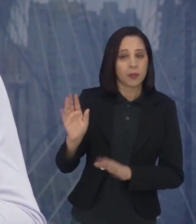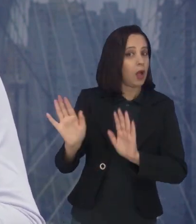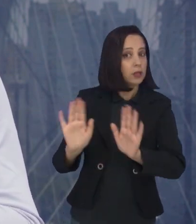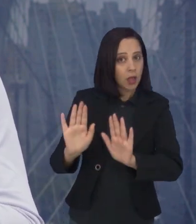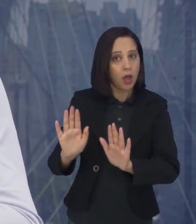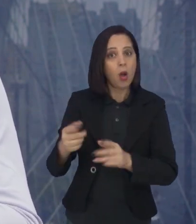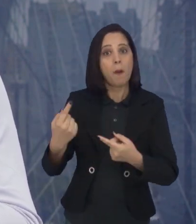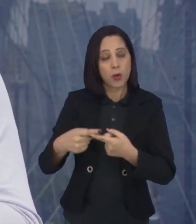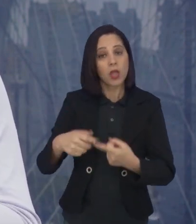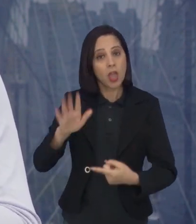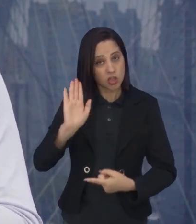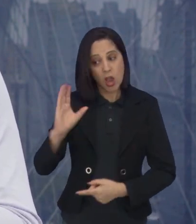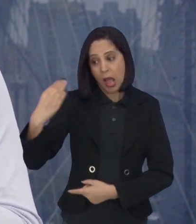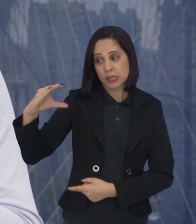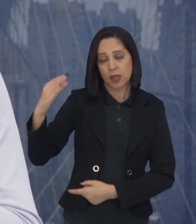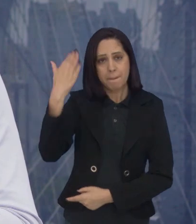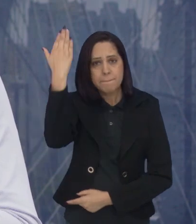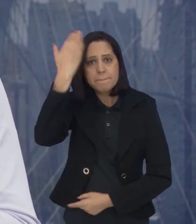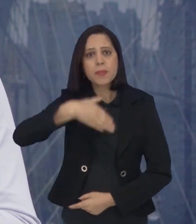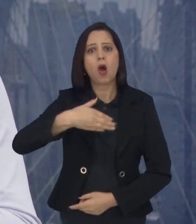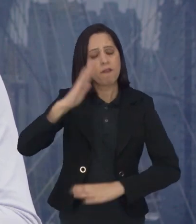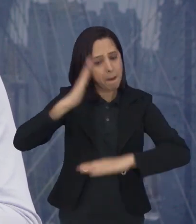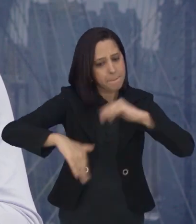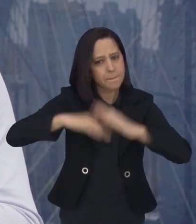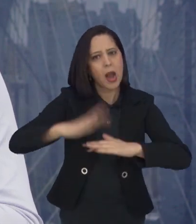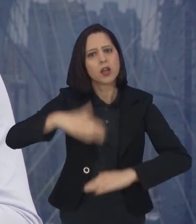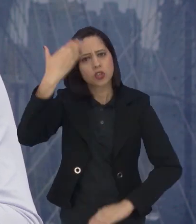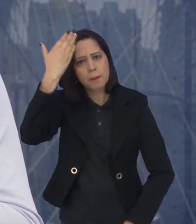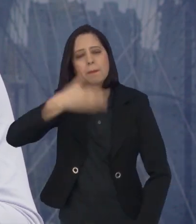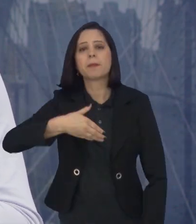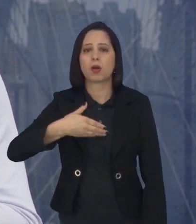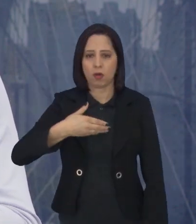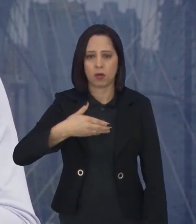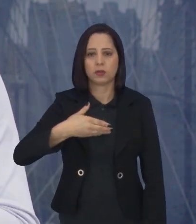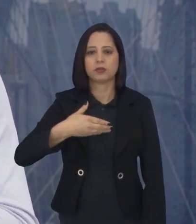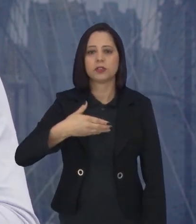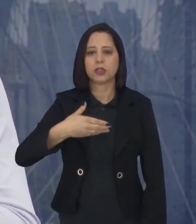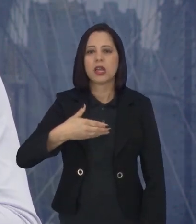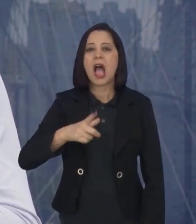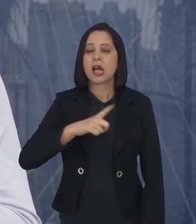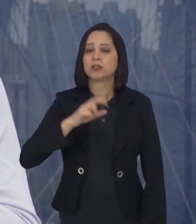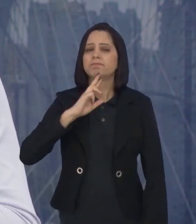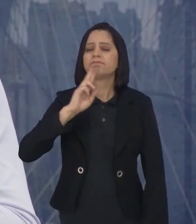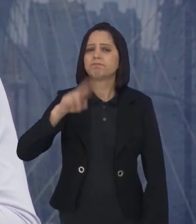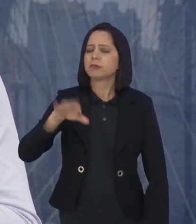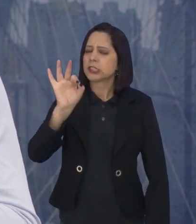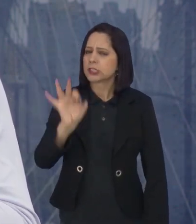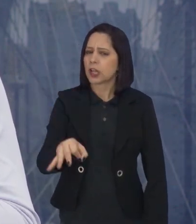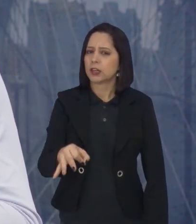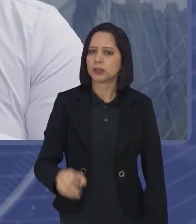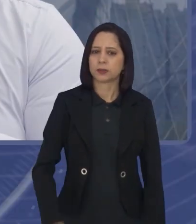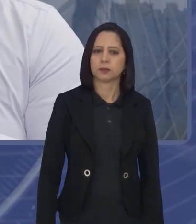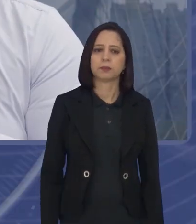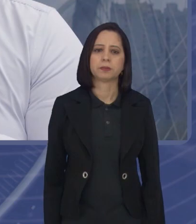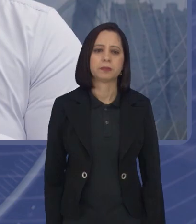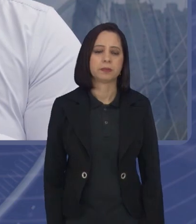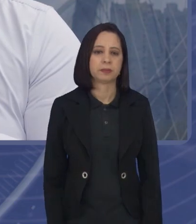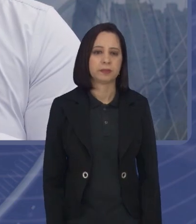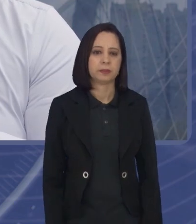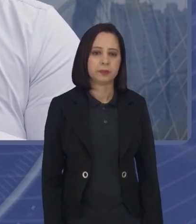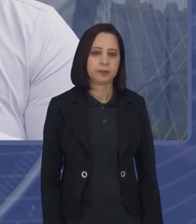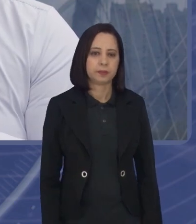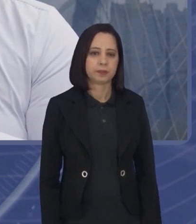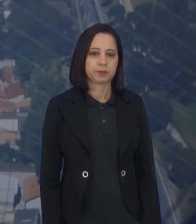que não é comprovado. E nós temos hoje na prática esses resultados nos pacientes. Sim.